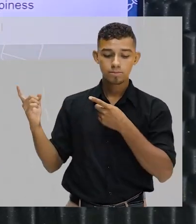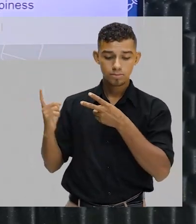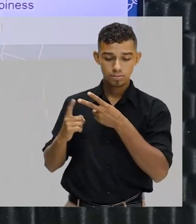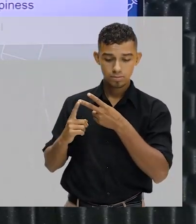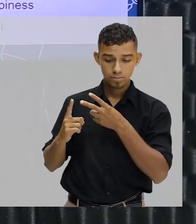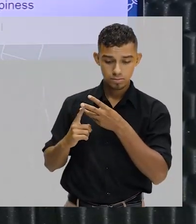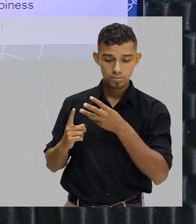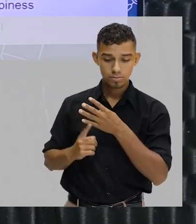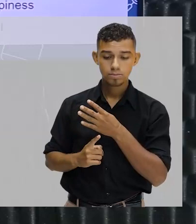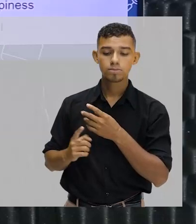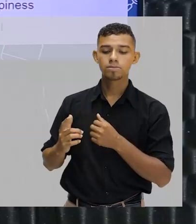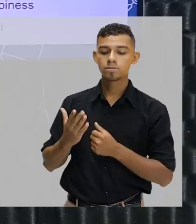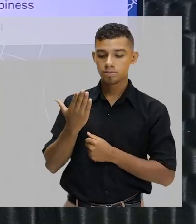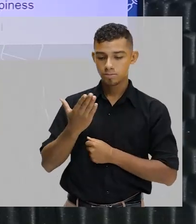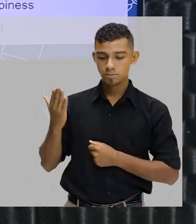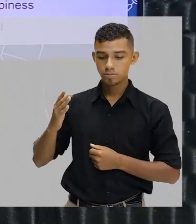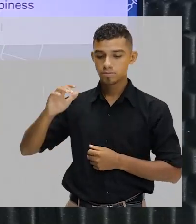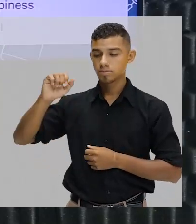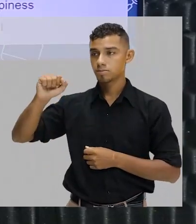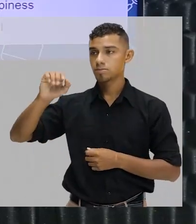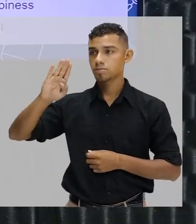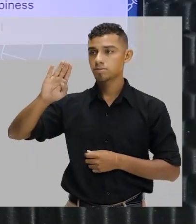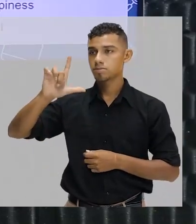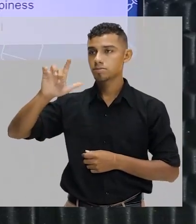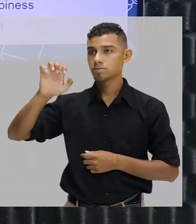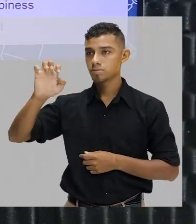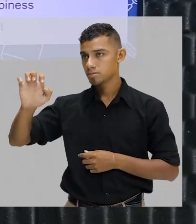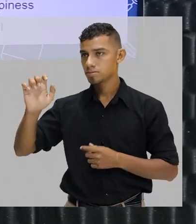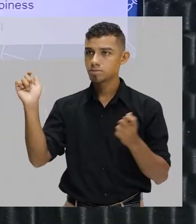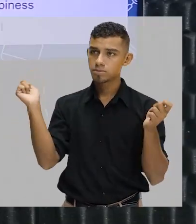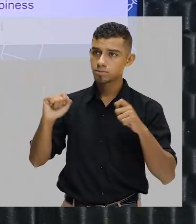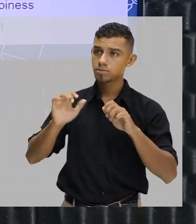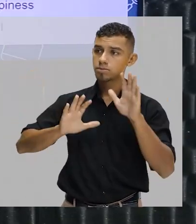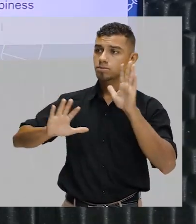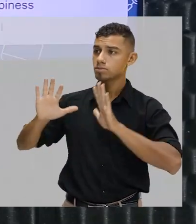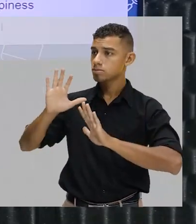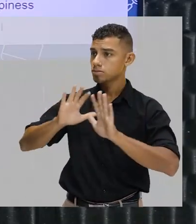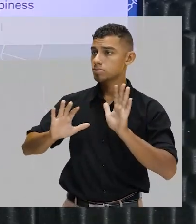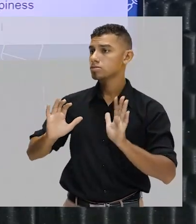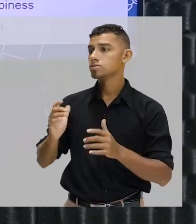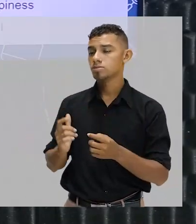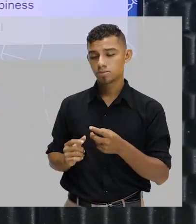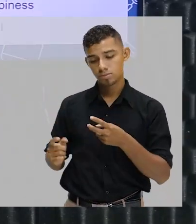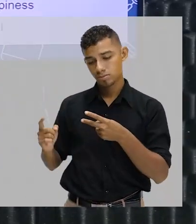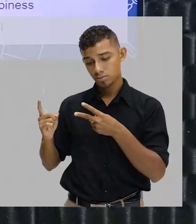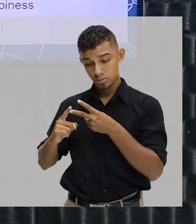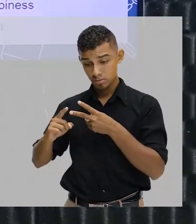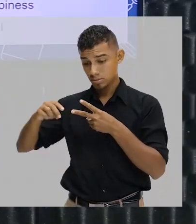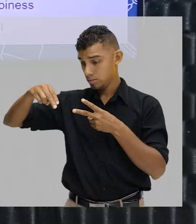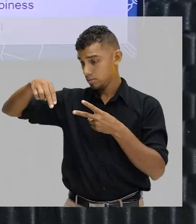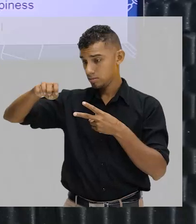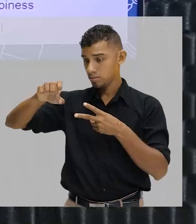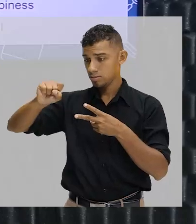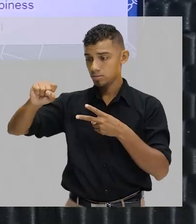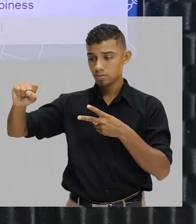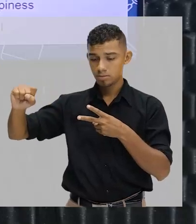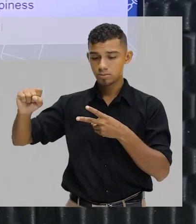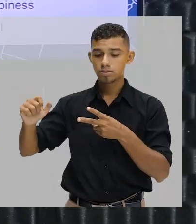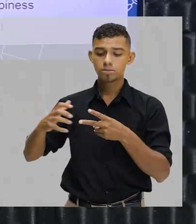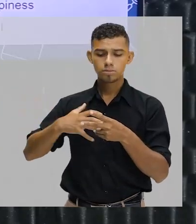véu em português. Ele indica uma capacidade ou uma condição de algo. Ness é um estado.